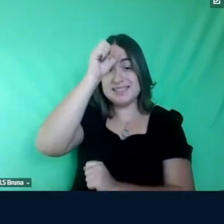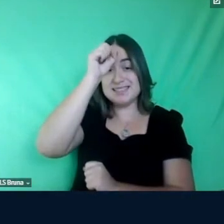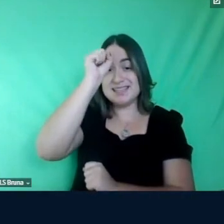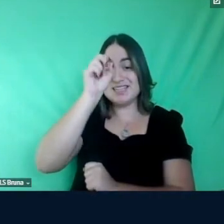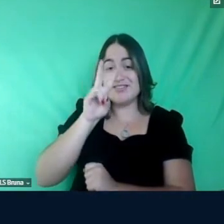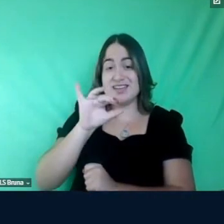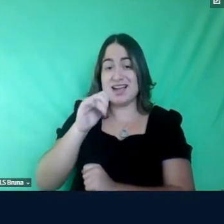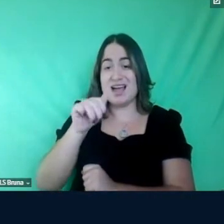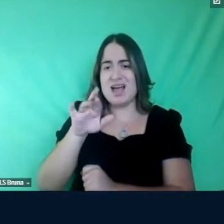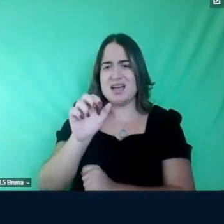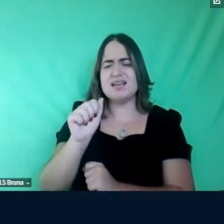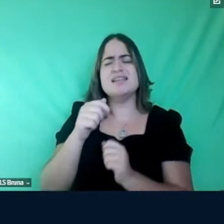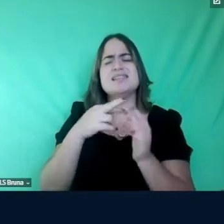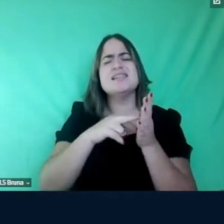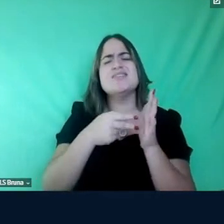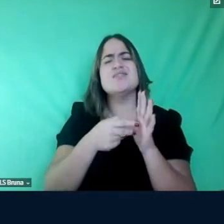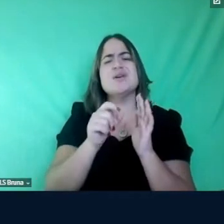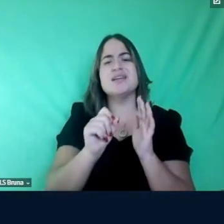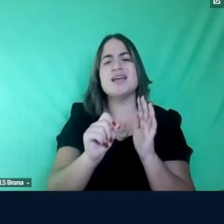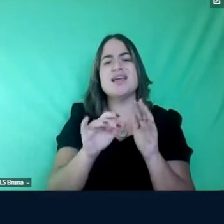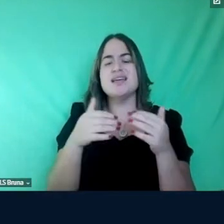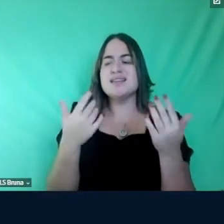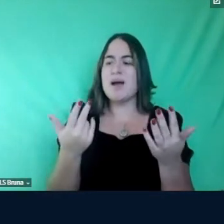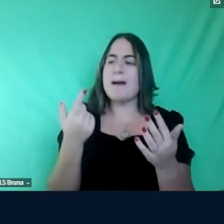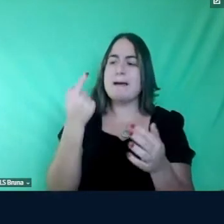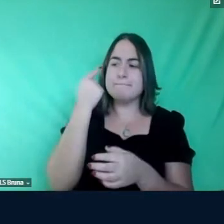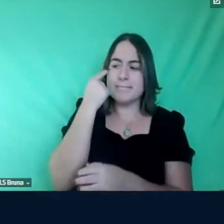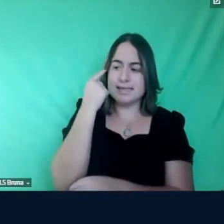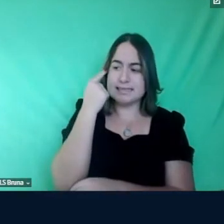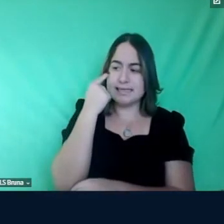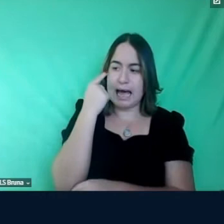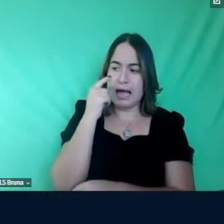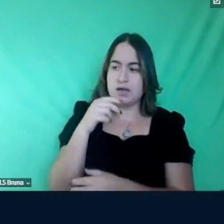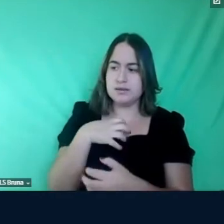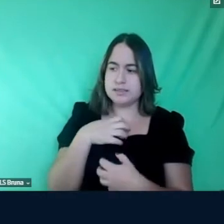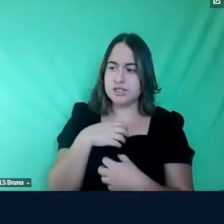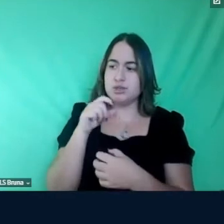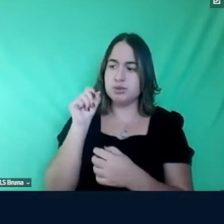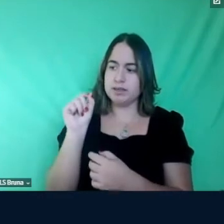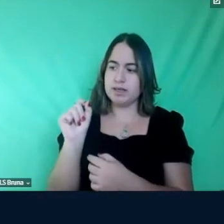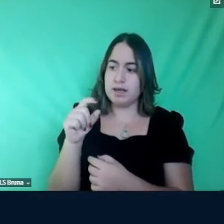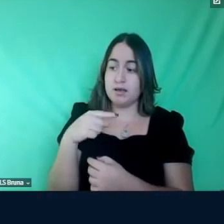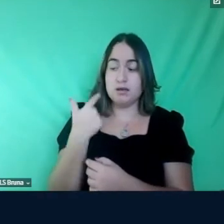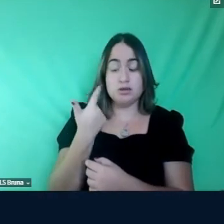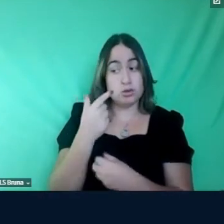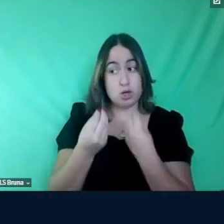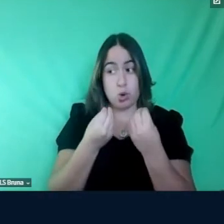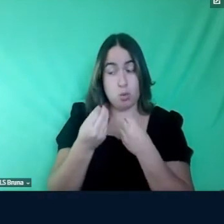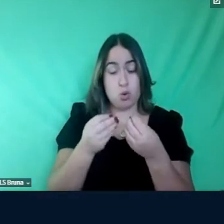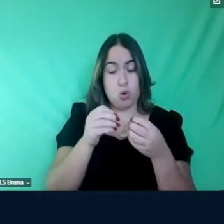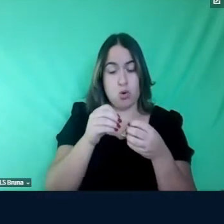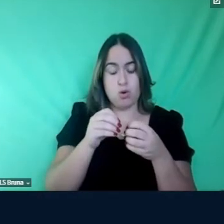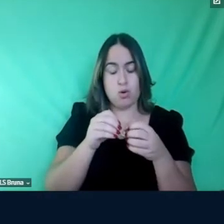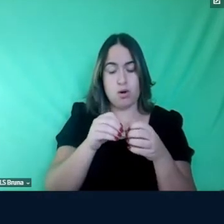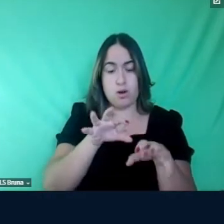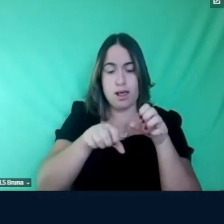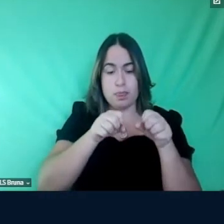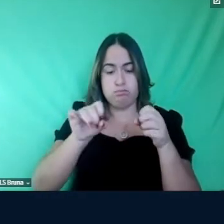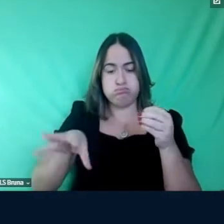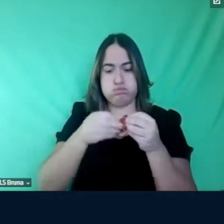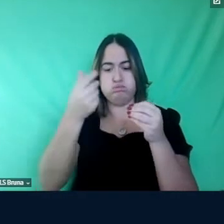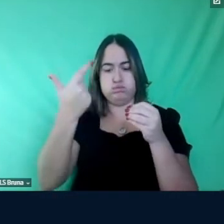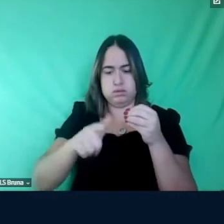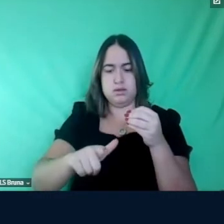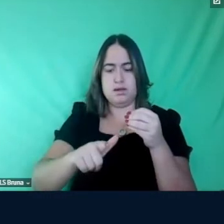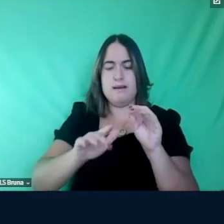que tal pensar esse sentido de sim de alguma maneira você não tem como replicar os dados mas na hora que a professora Juliana